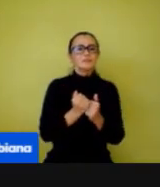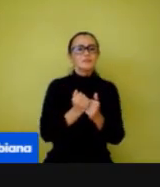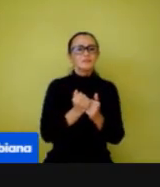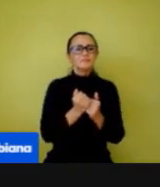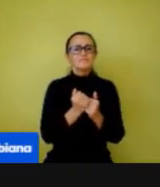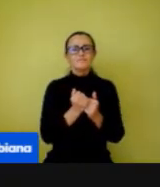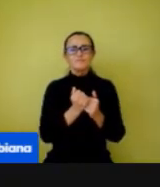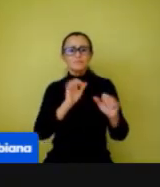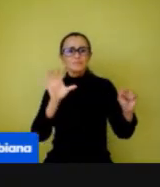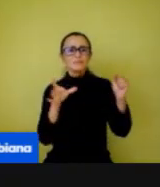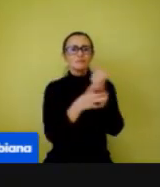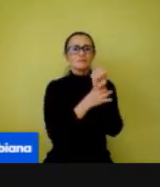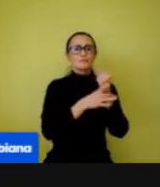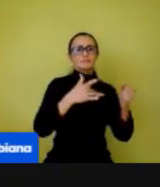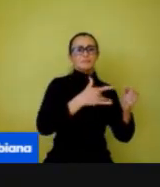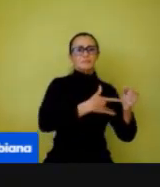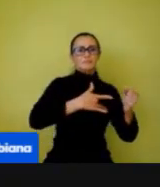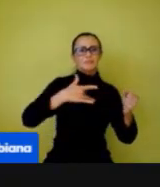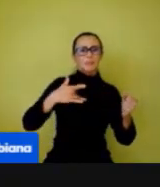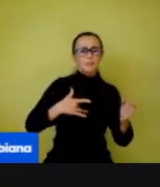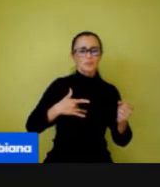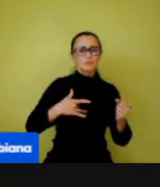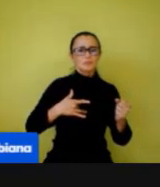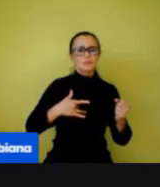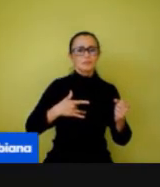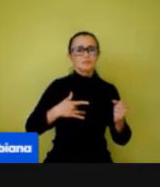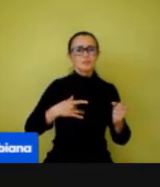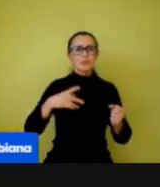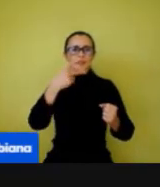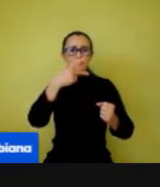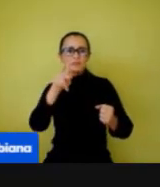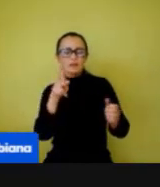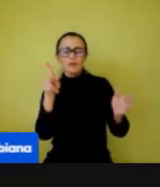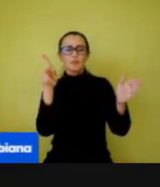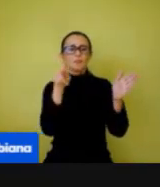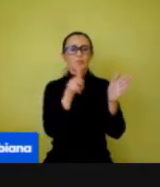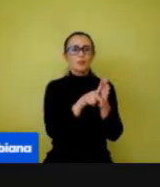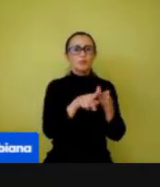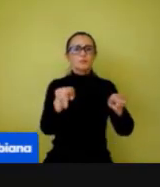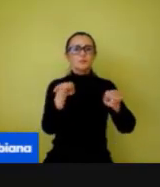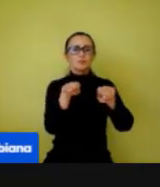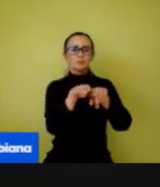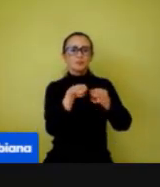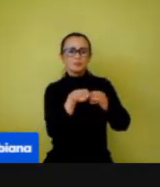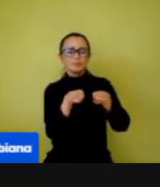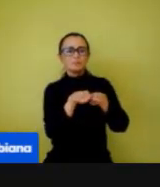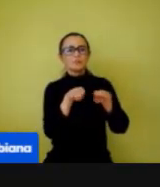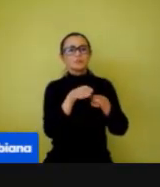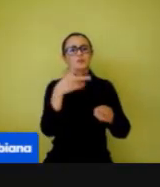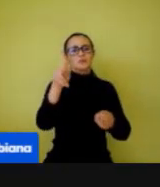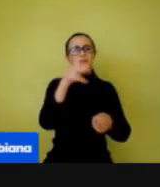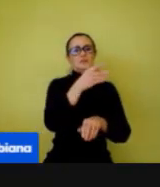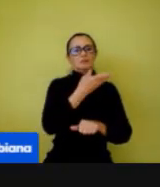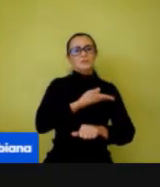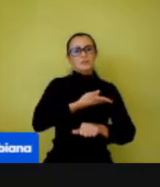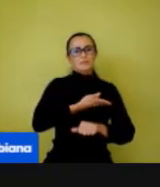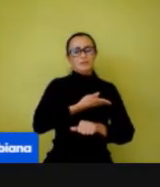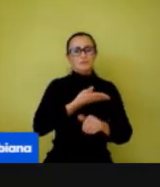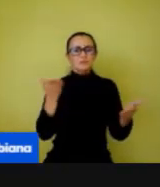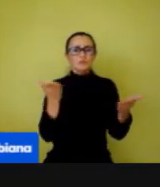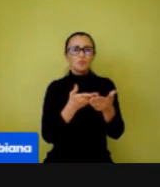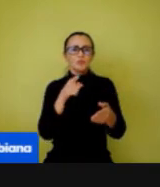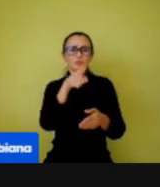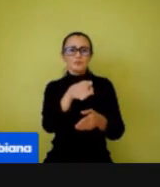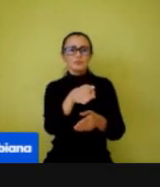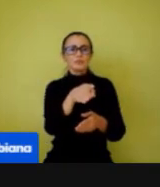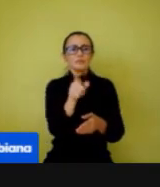dos próprios colegas de trabalho, da sua própria saúde, você mais do que nunca, professor, é uma pessoa hoje importantíssima